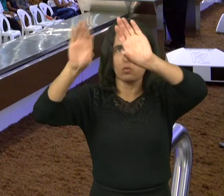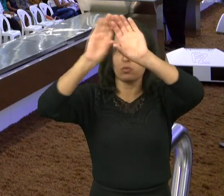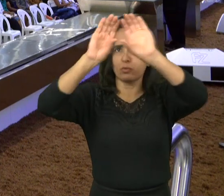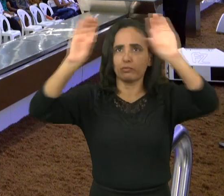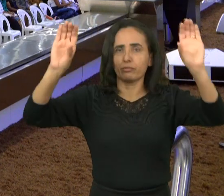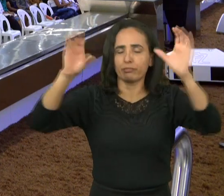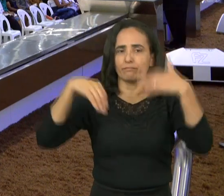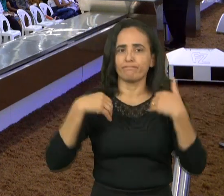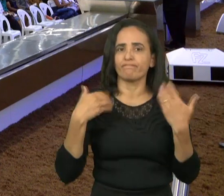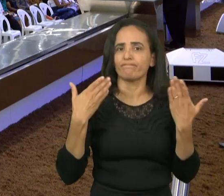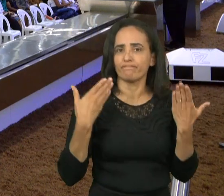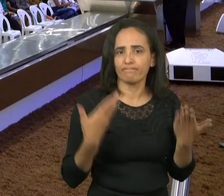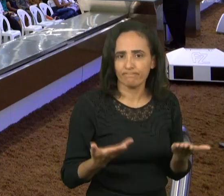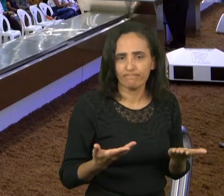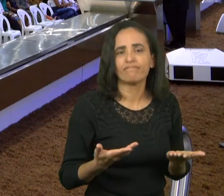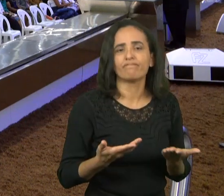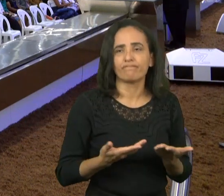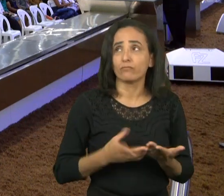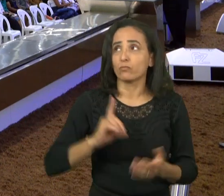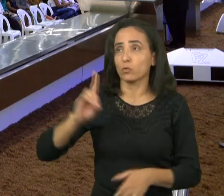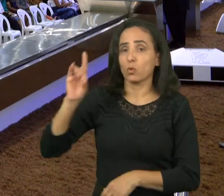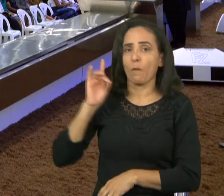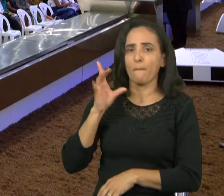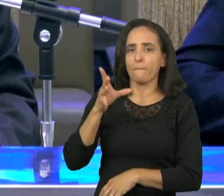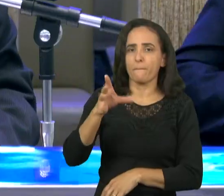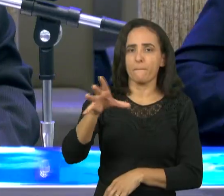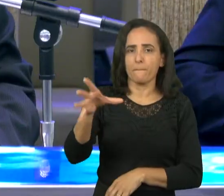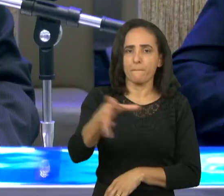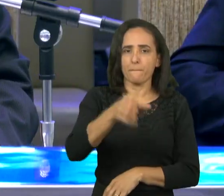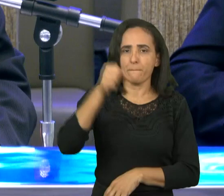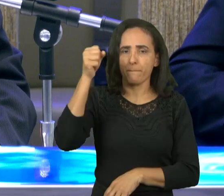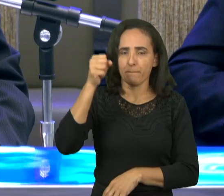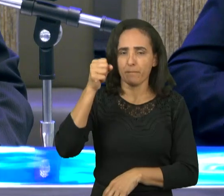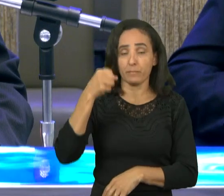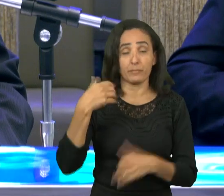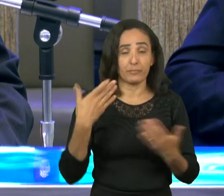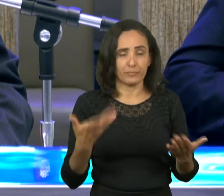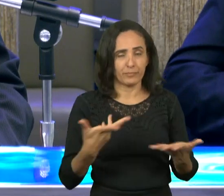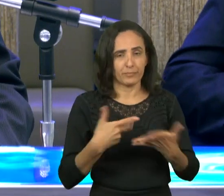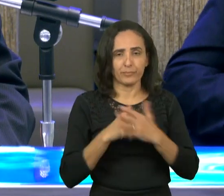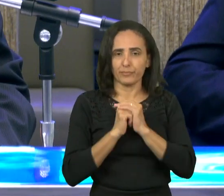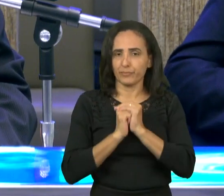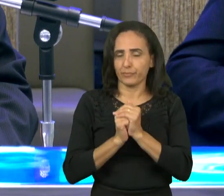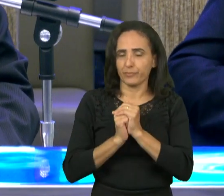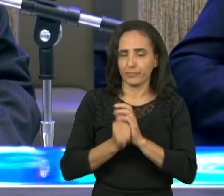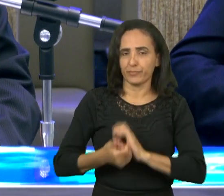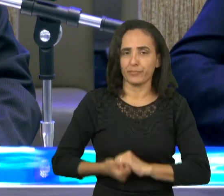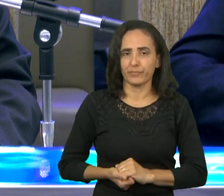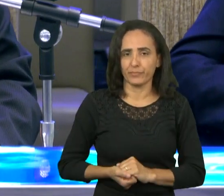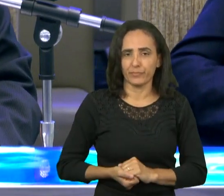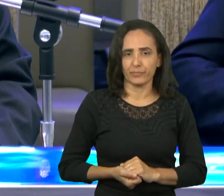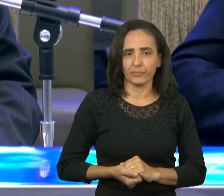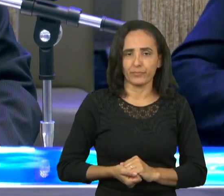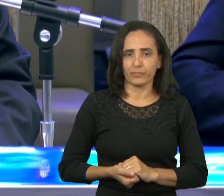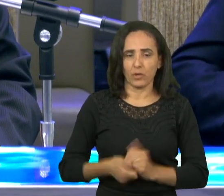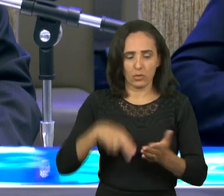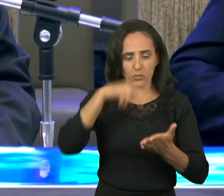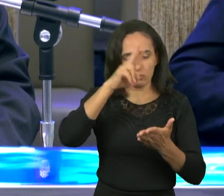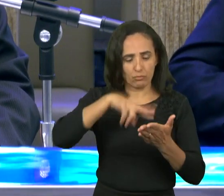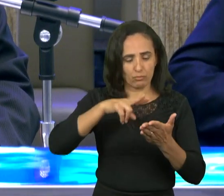transferiu, Deus o levou, o Senhor o arrebatou. Amém, meus irmãos? E ele diz aqui,